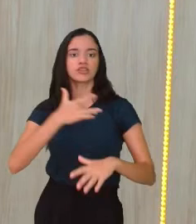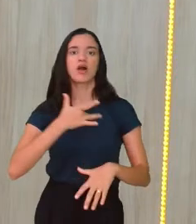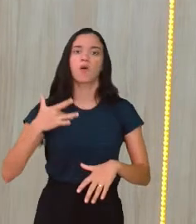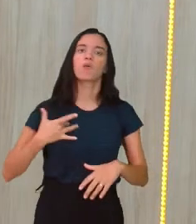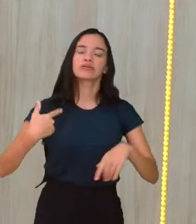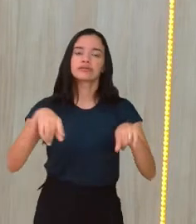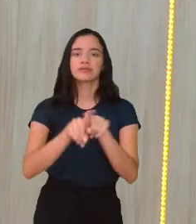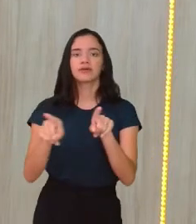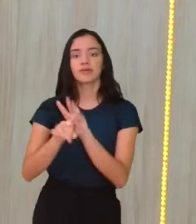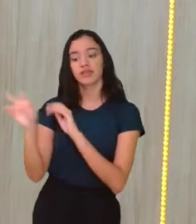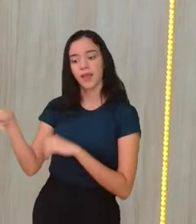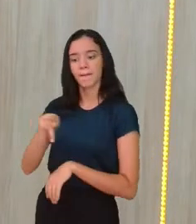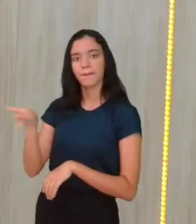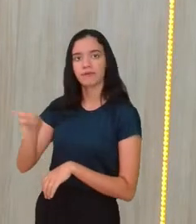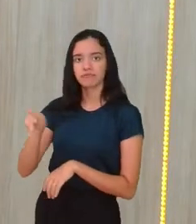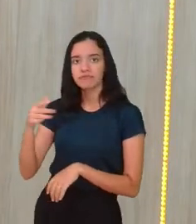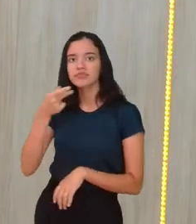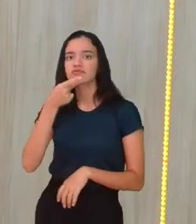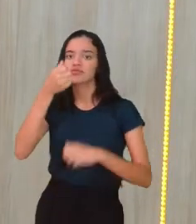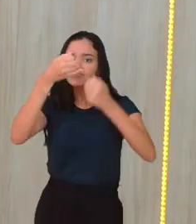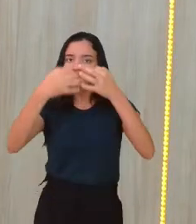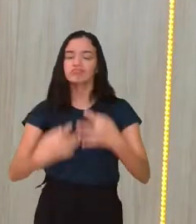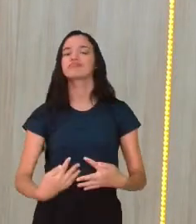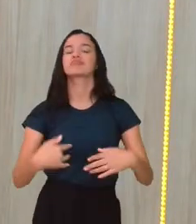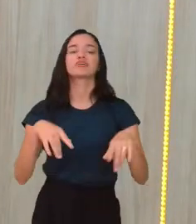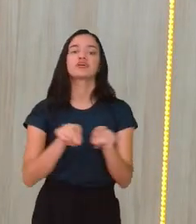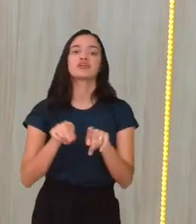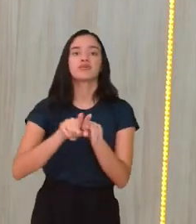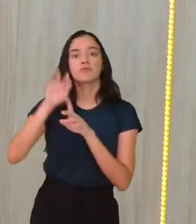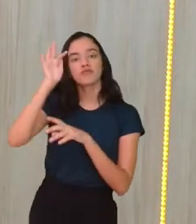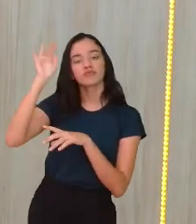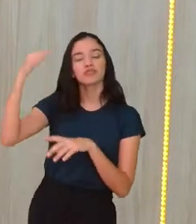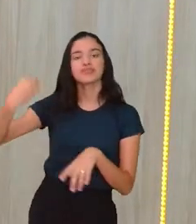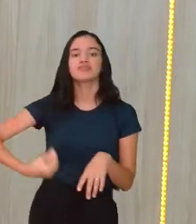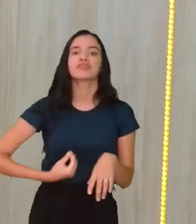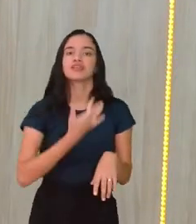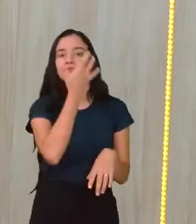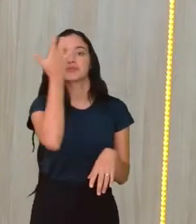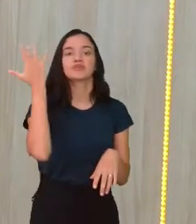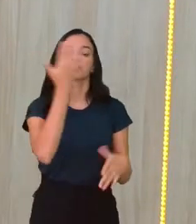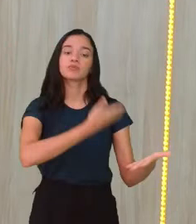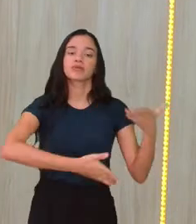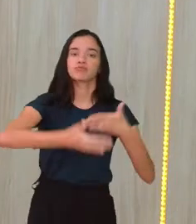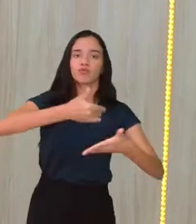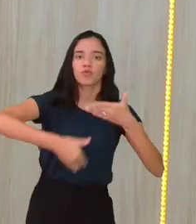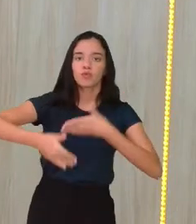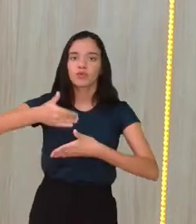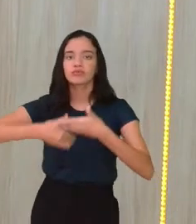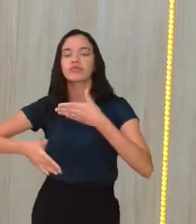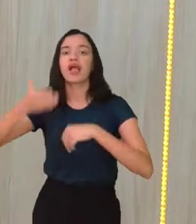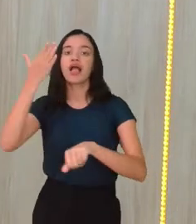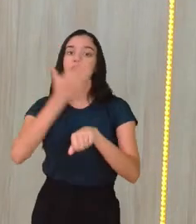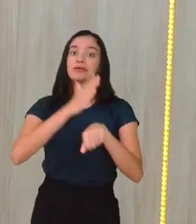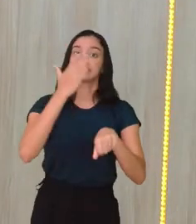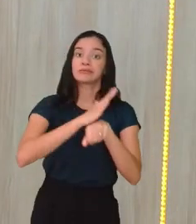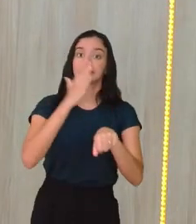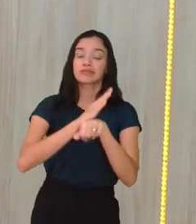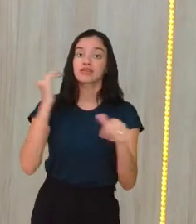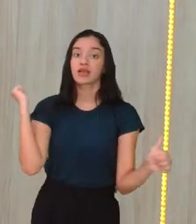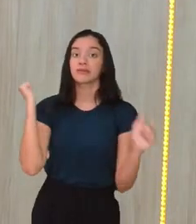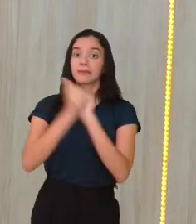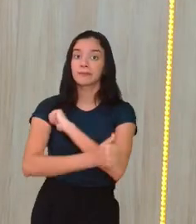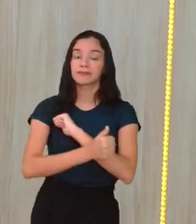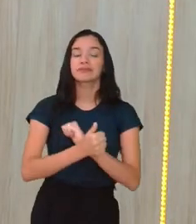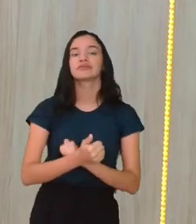Essa questão aí que a professora Tama trouxe, da filosofia de vida dessas pessoas, também está envolvida nessa prática esportiva